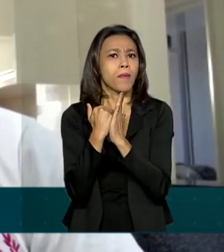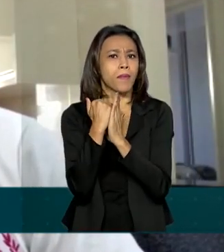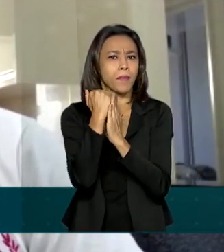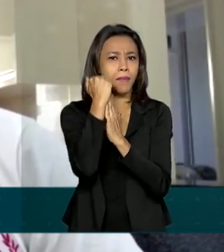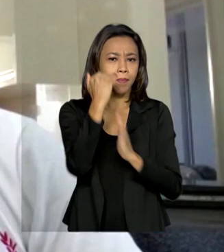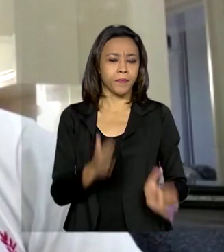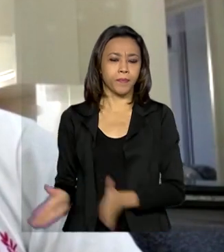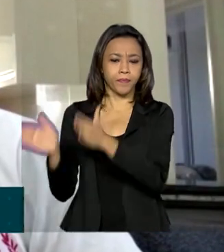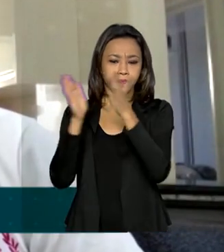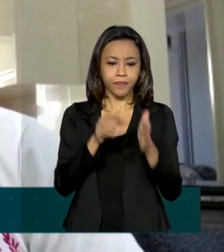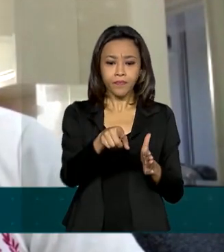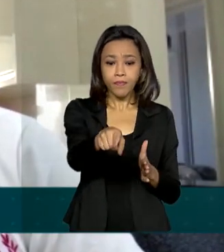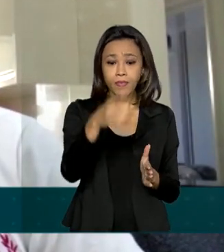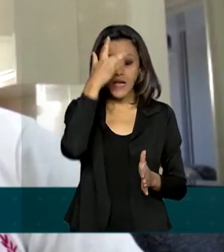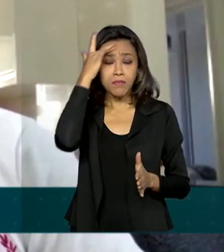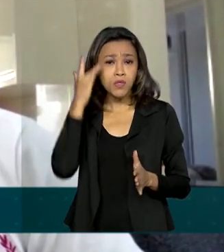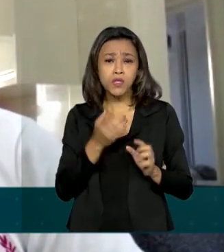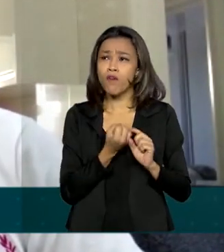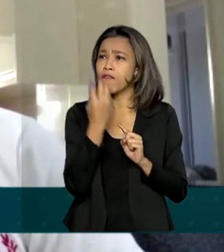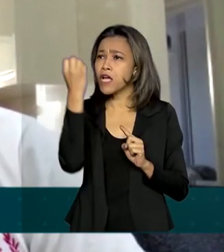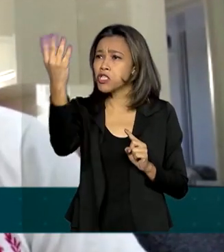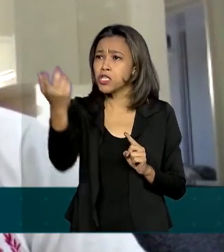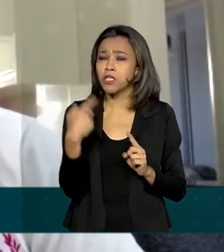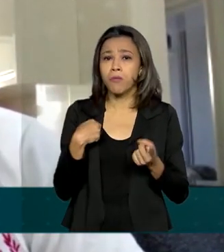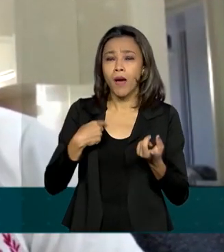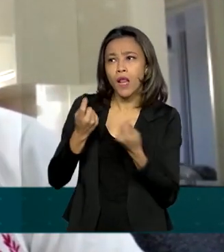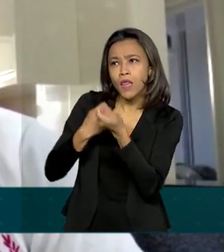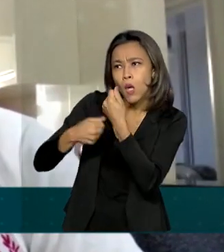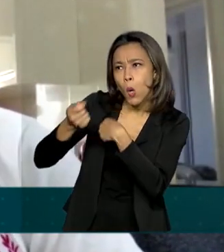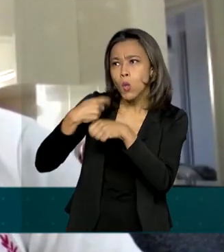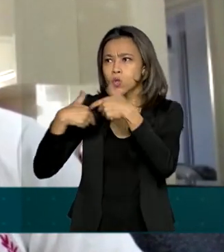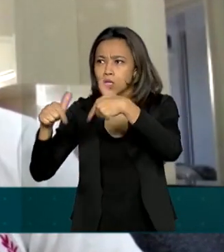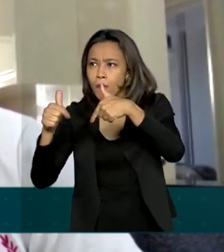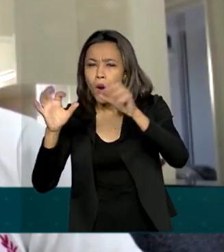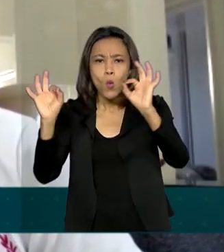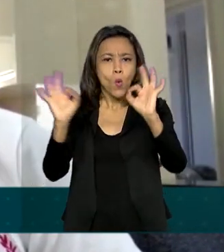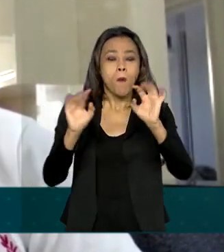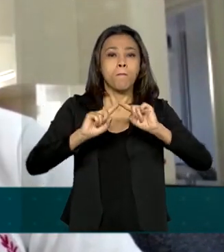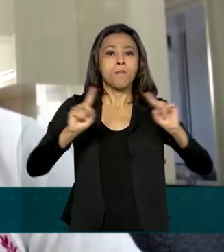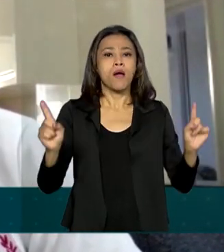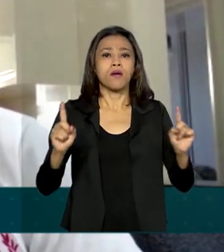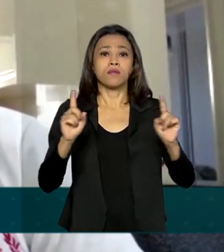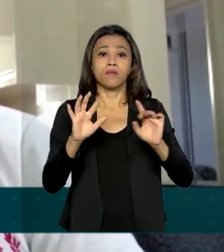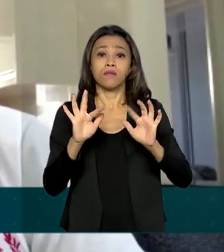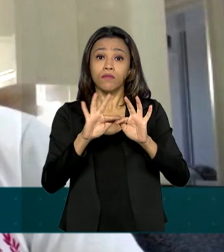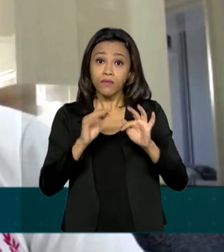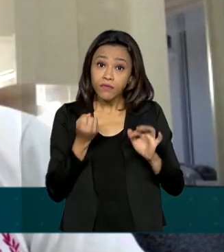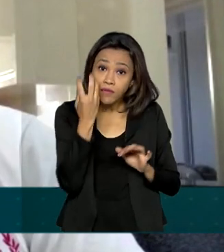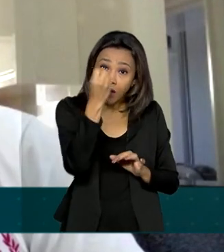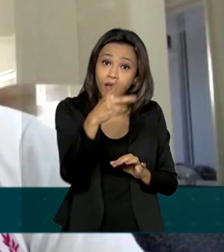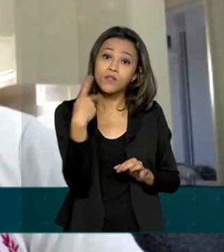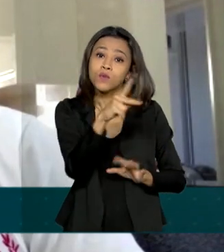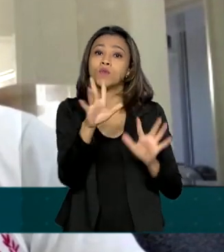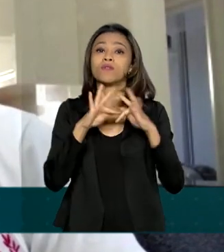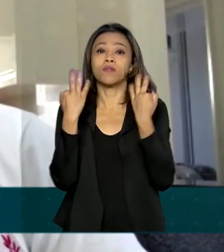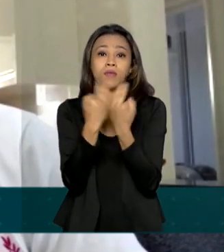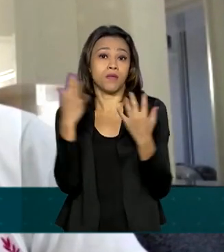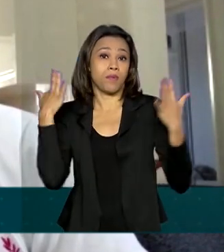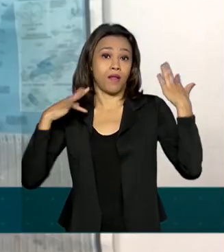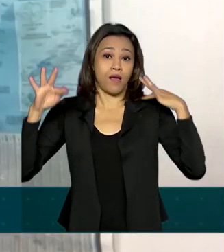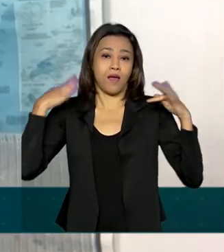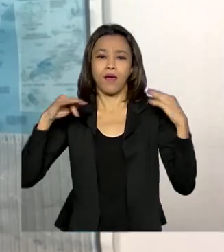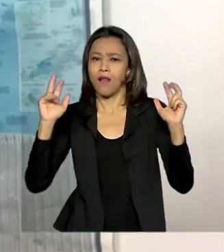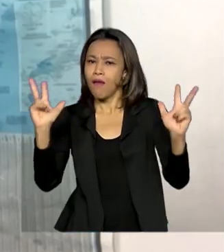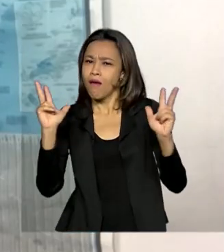viajando presencialmente para fazer negócios, porém viajam com suas famílias para setores onde o apelo turístico é de